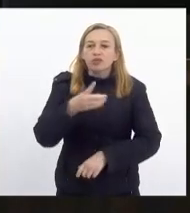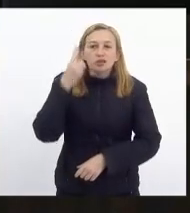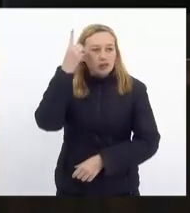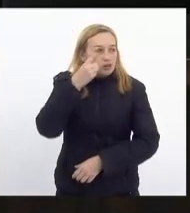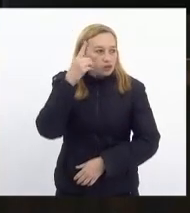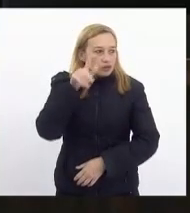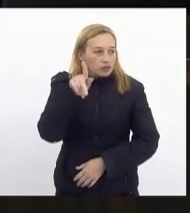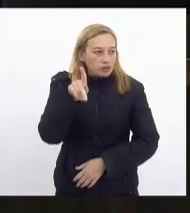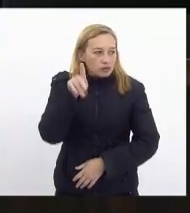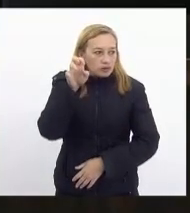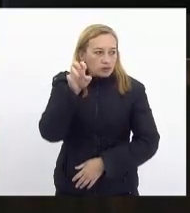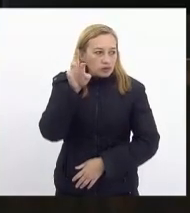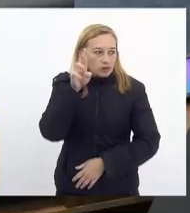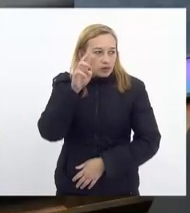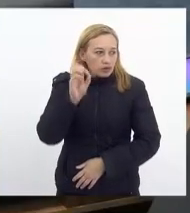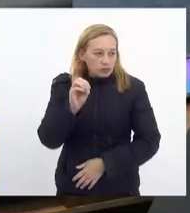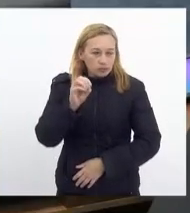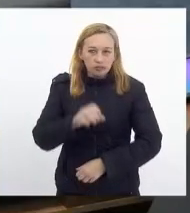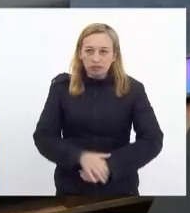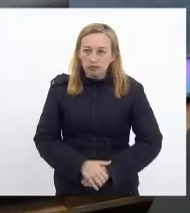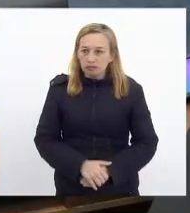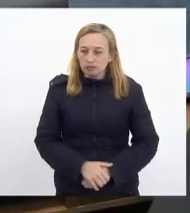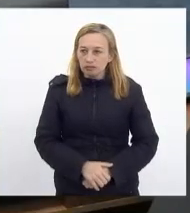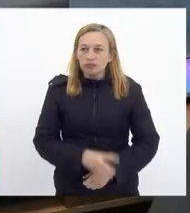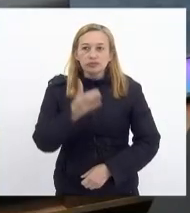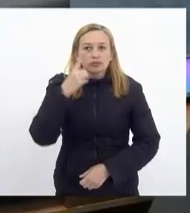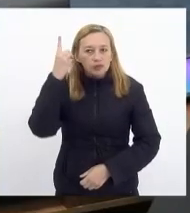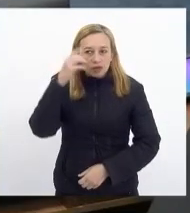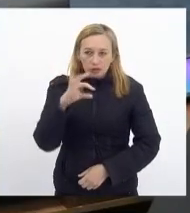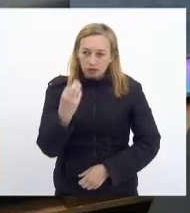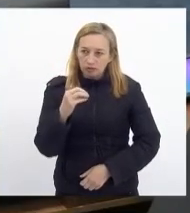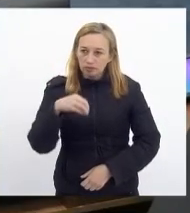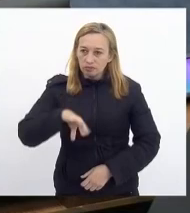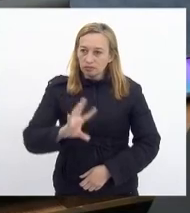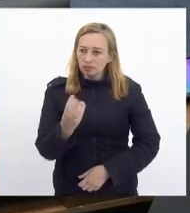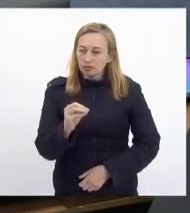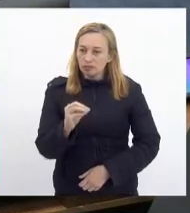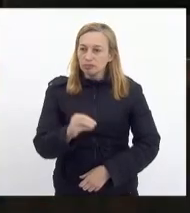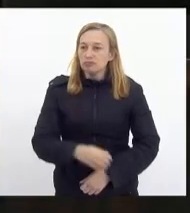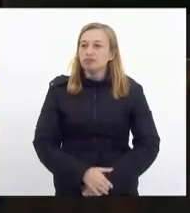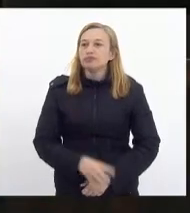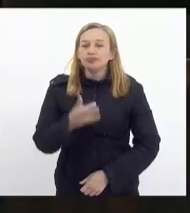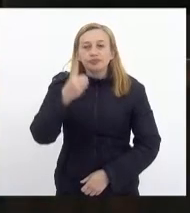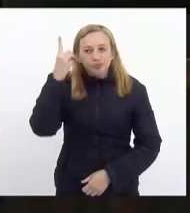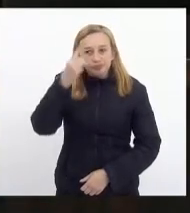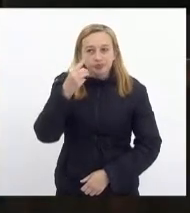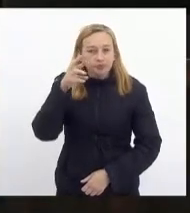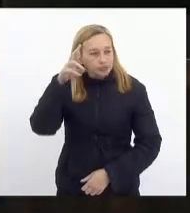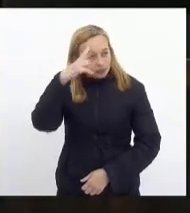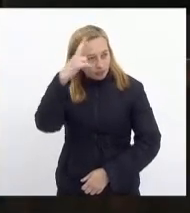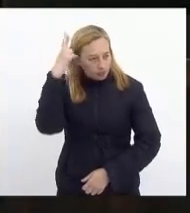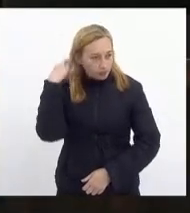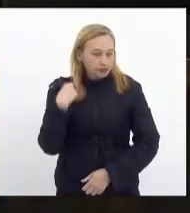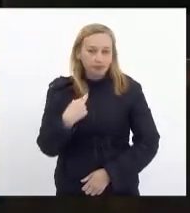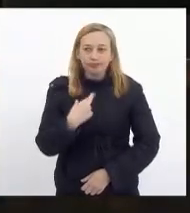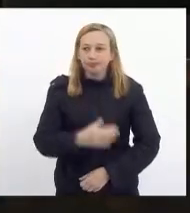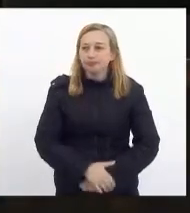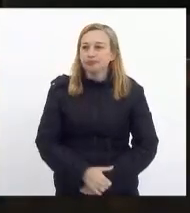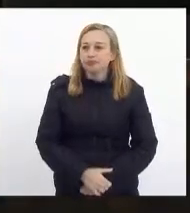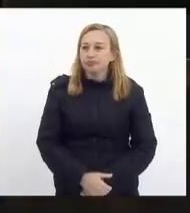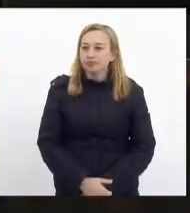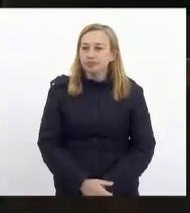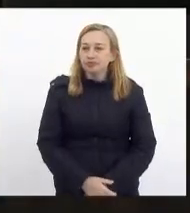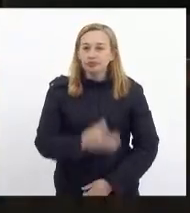Pedro Ricardo, deputado Chico Machado, deputado Rosane Félix, deputado Rosane